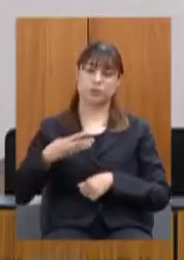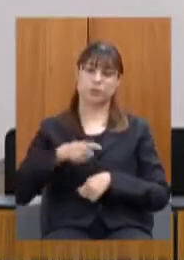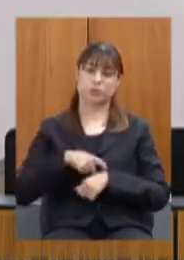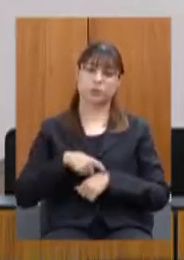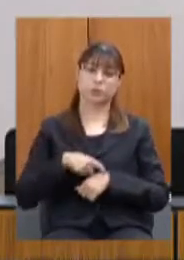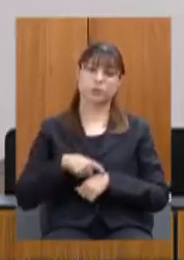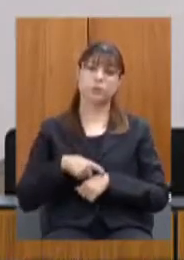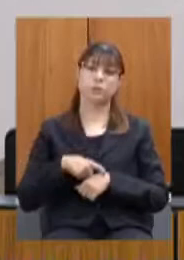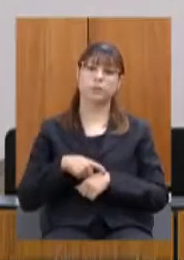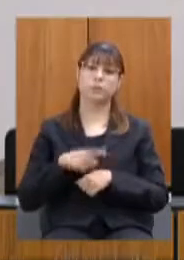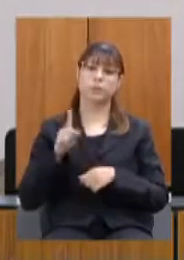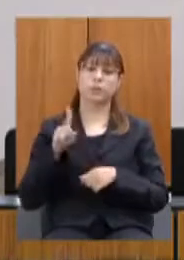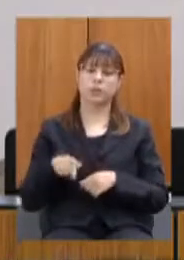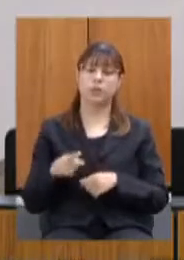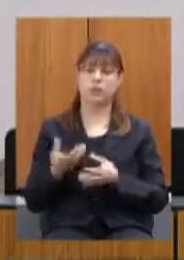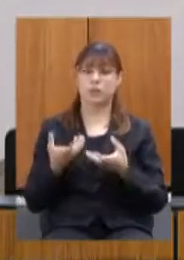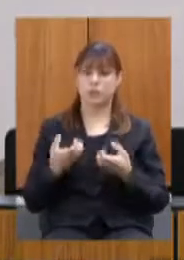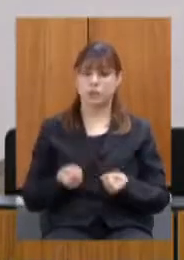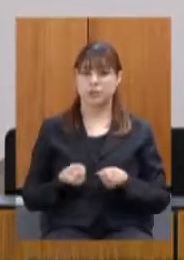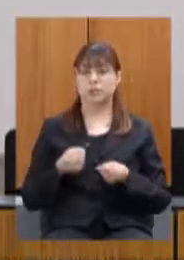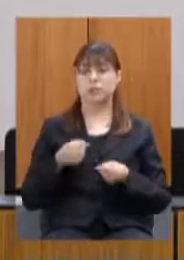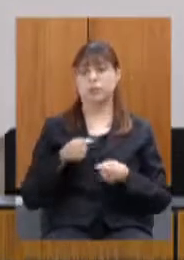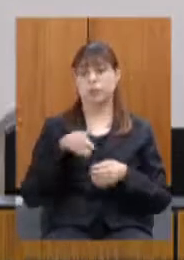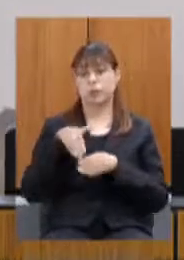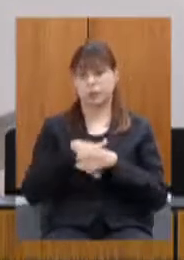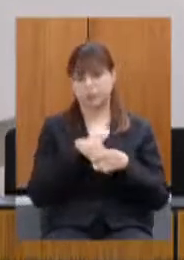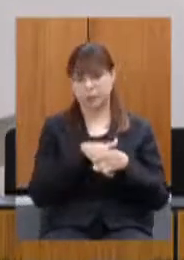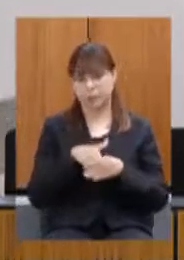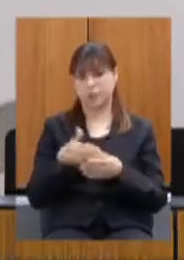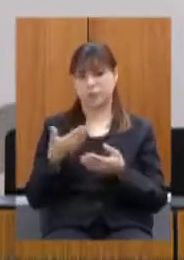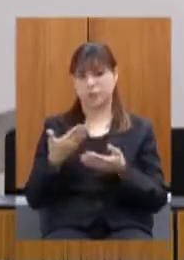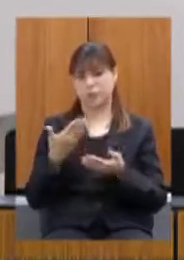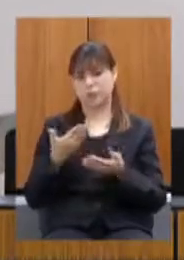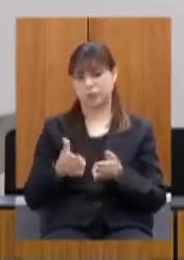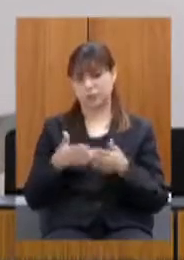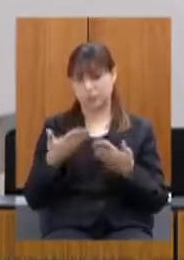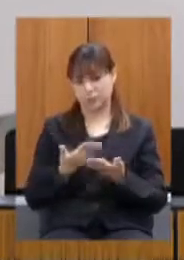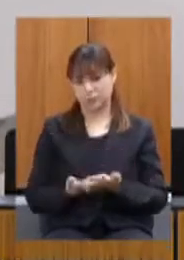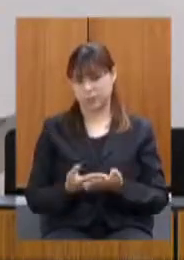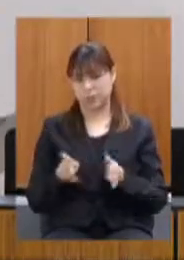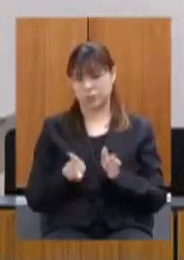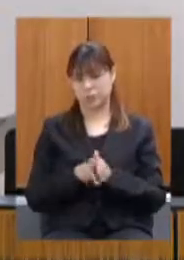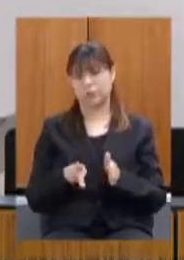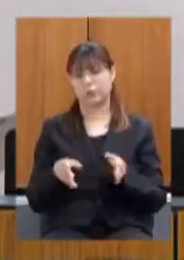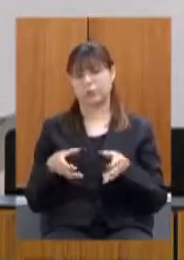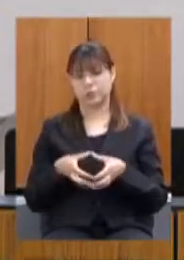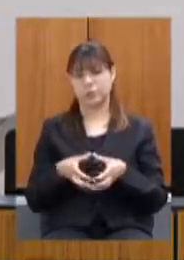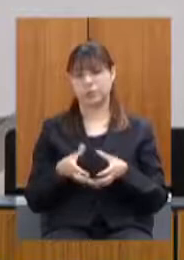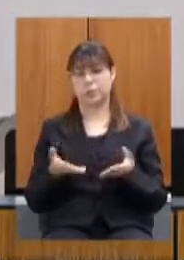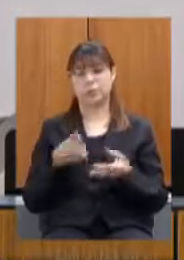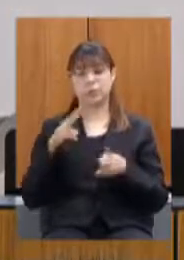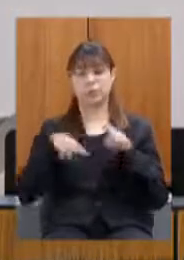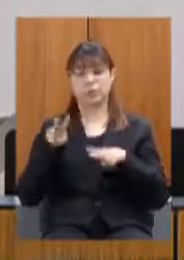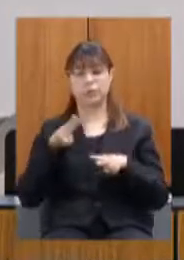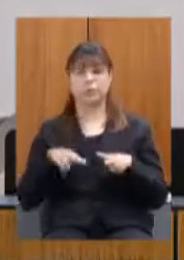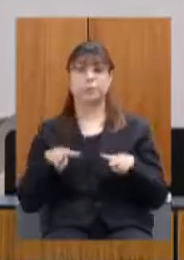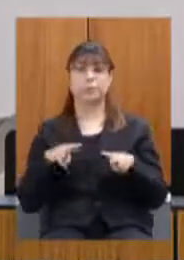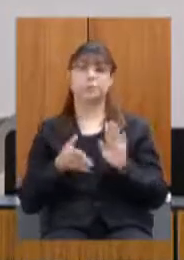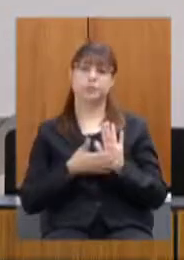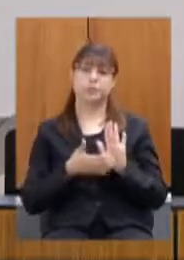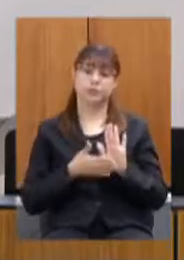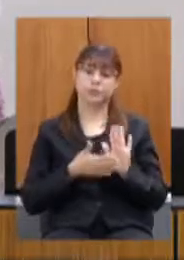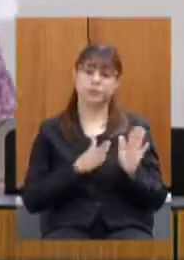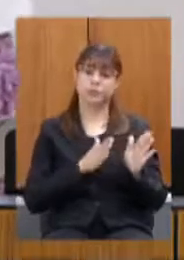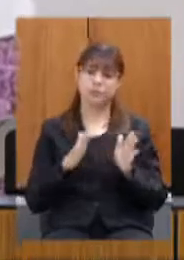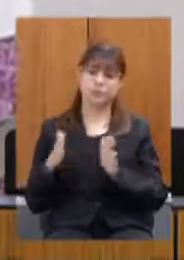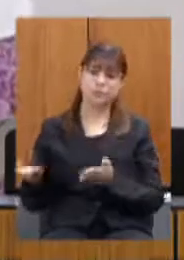recebimento discussão e votação de proposição da comissão nesse momento vamos apreciar as proposições apresentadas no decorrer da